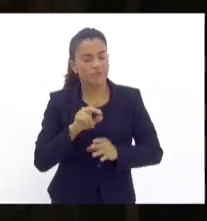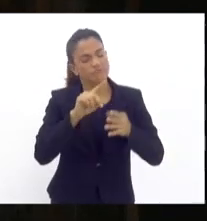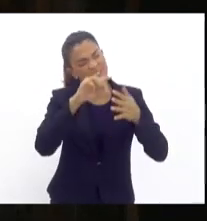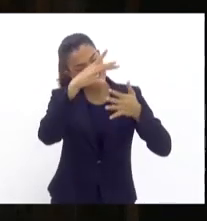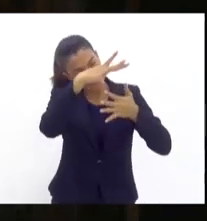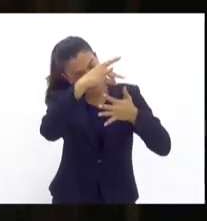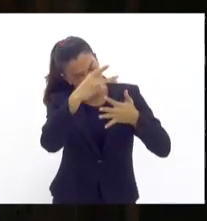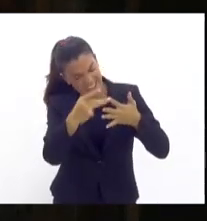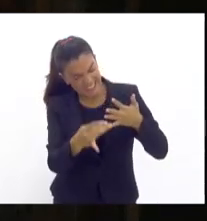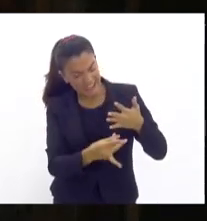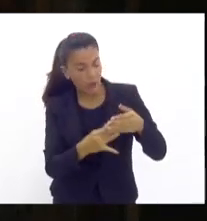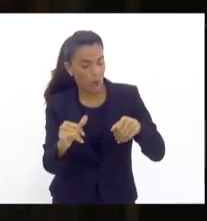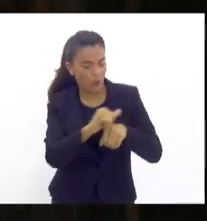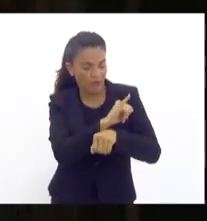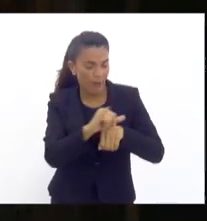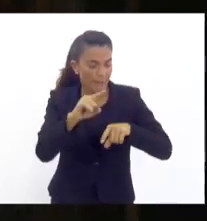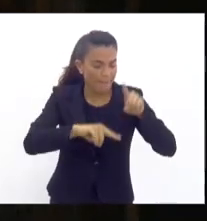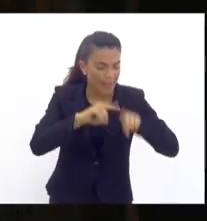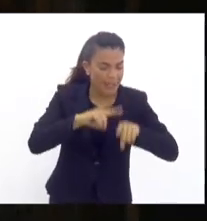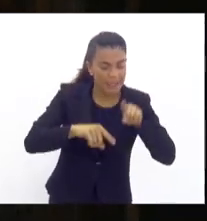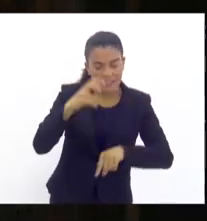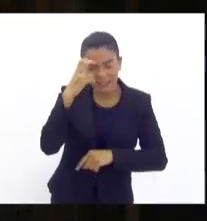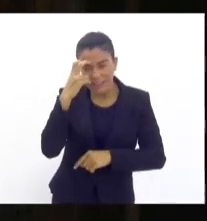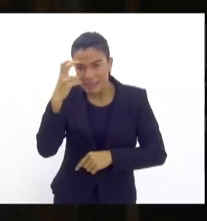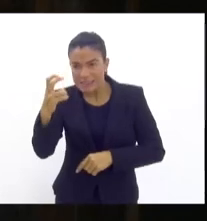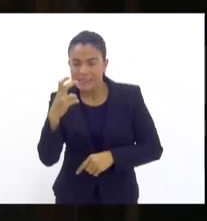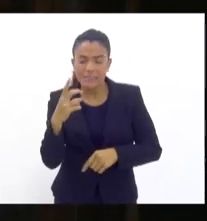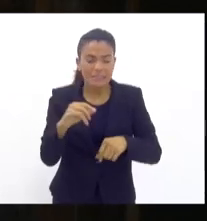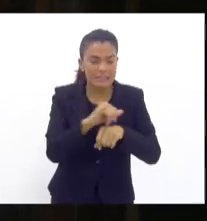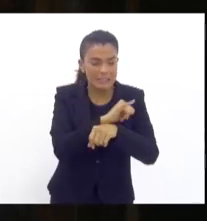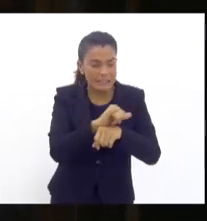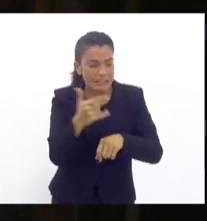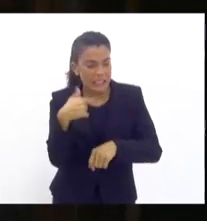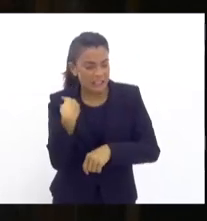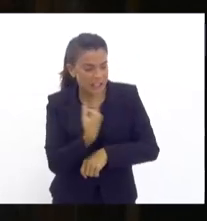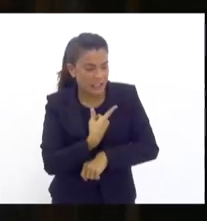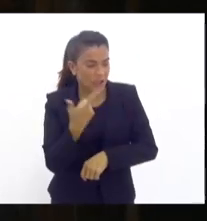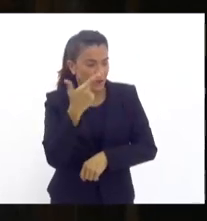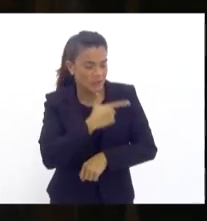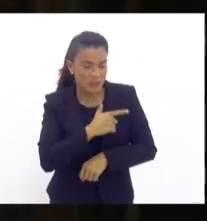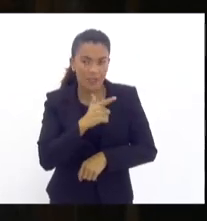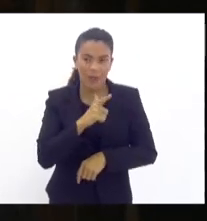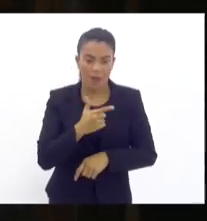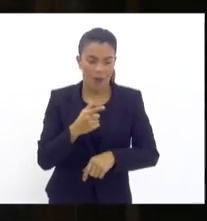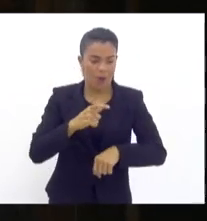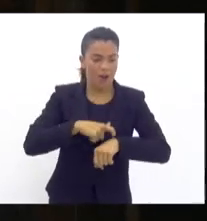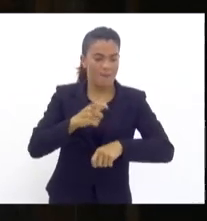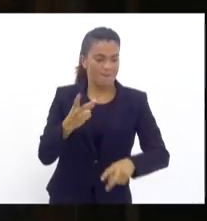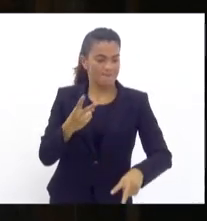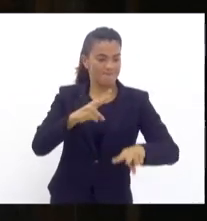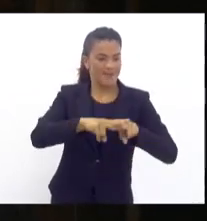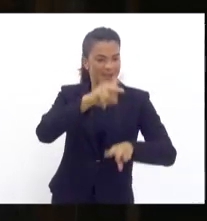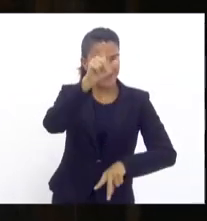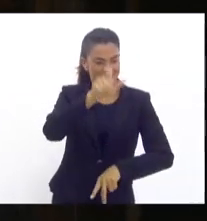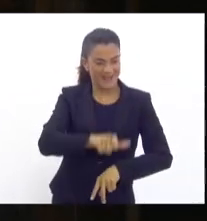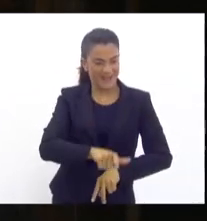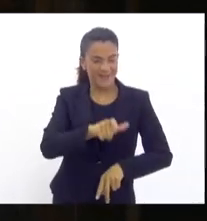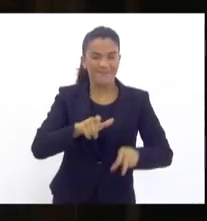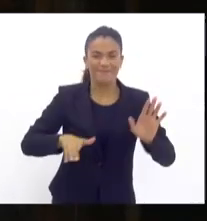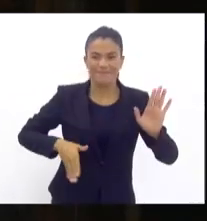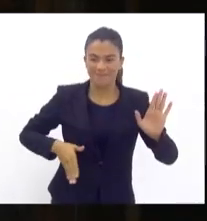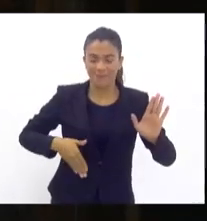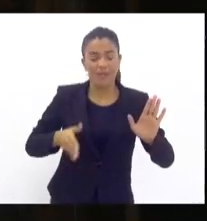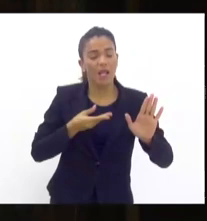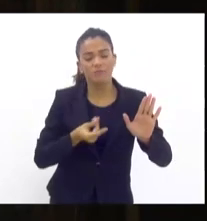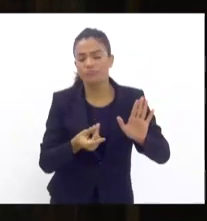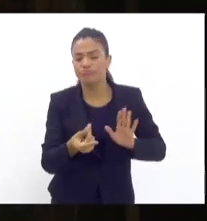uma investigação com ferramentas de inteligência, de modo para que a gente consiga, quando operar e prender esses marginais, para que eles fiquem o maior tempo